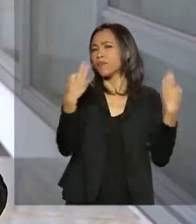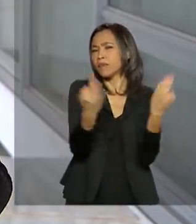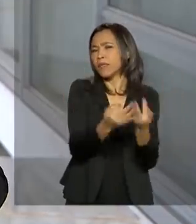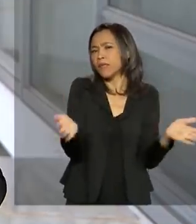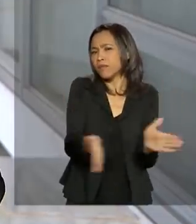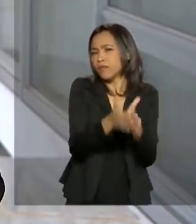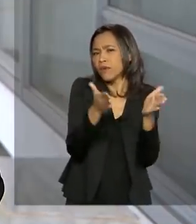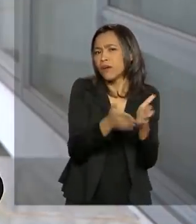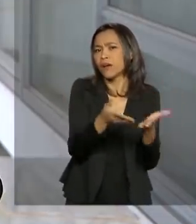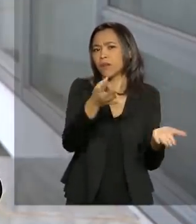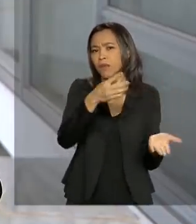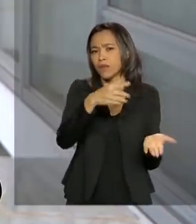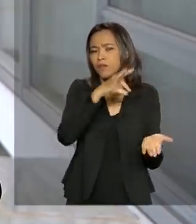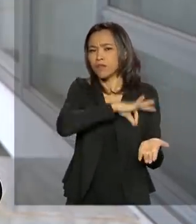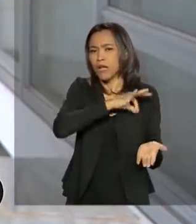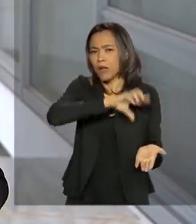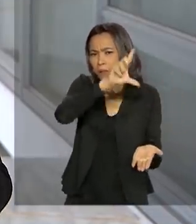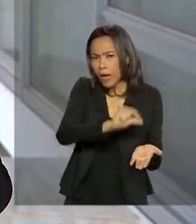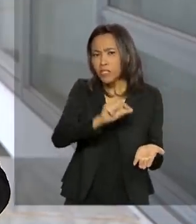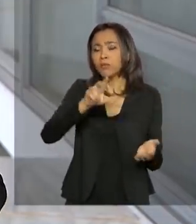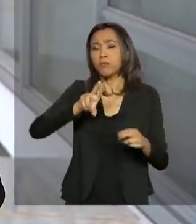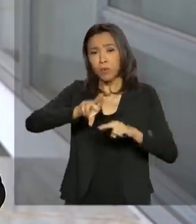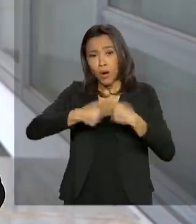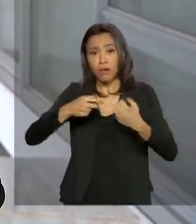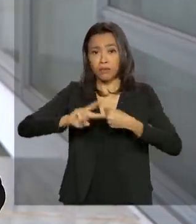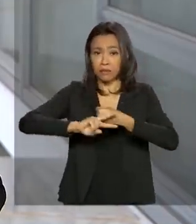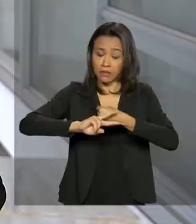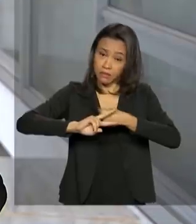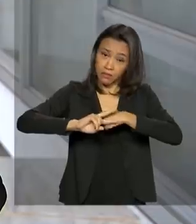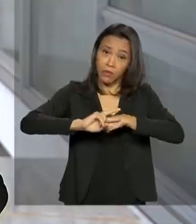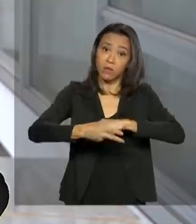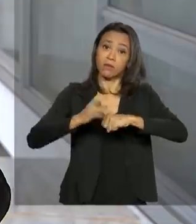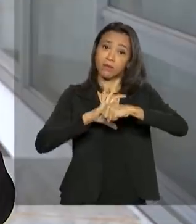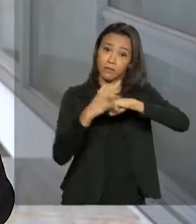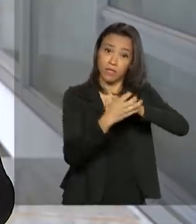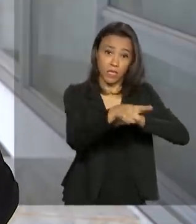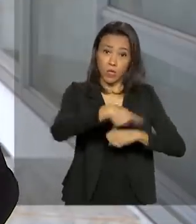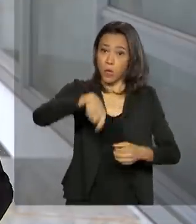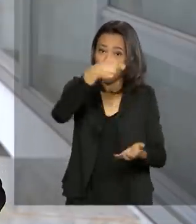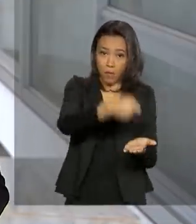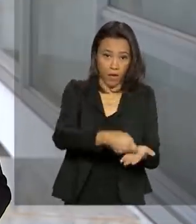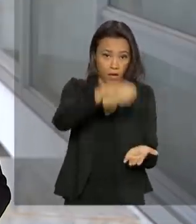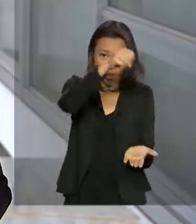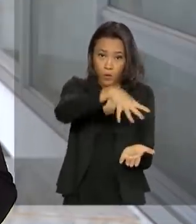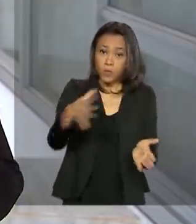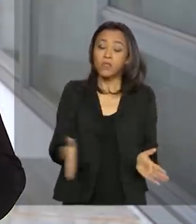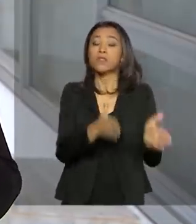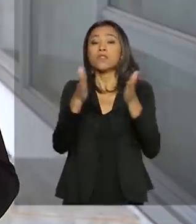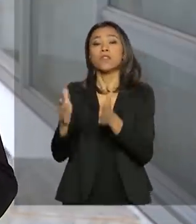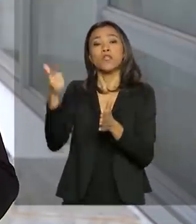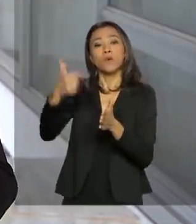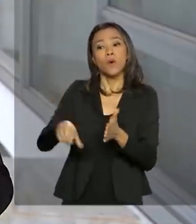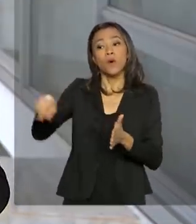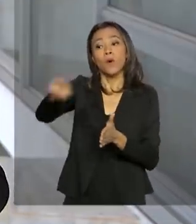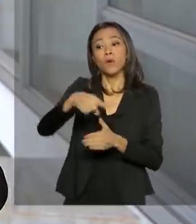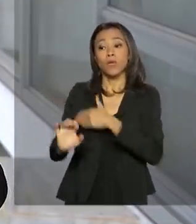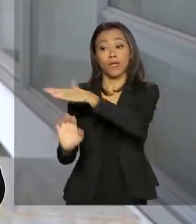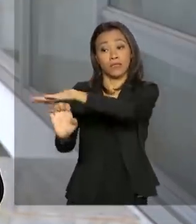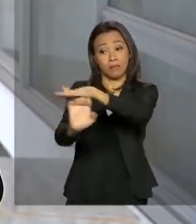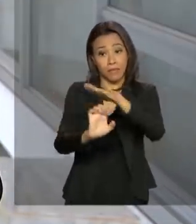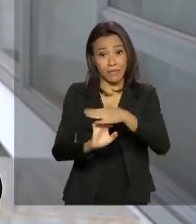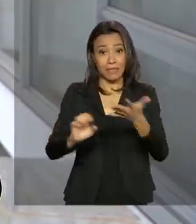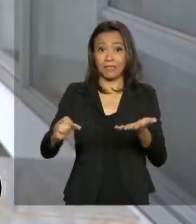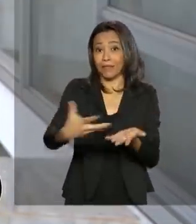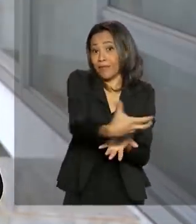renda que, por causa da crise causada pelo coronavírus, não pagaria a conta de luz e a outra é da distribuidora de energia que deixaria de receber